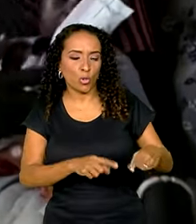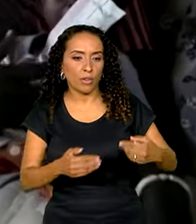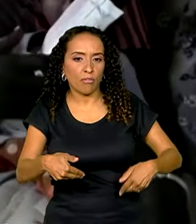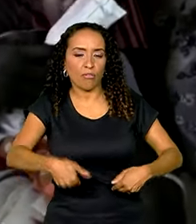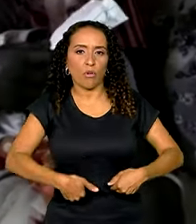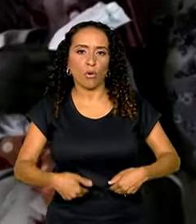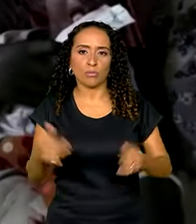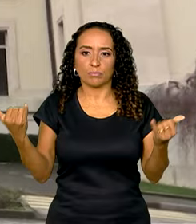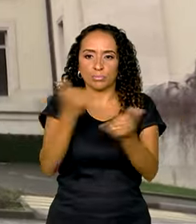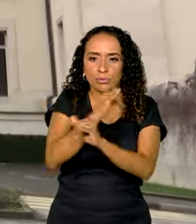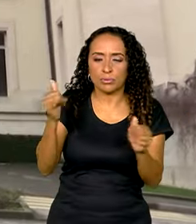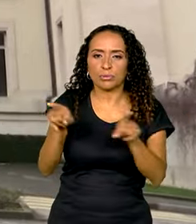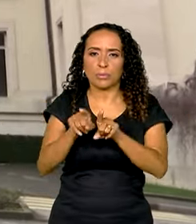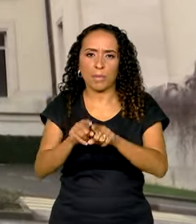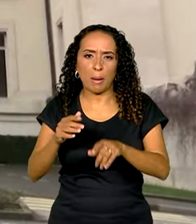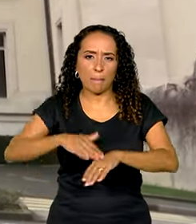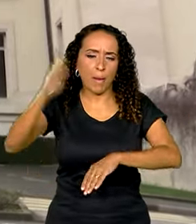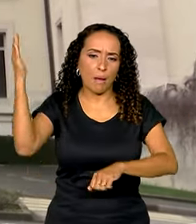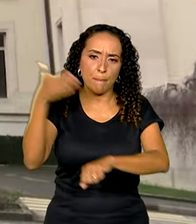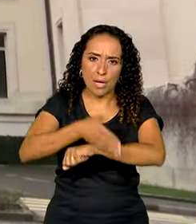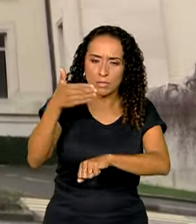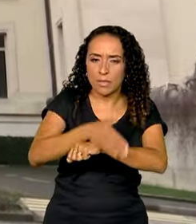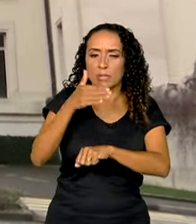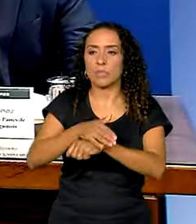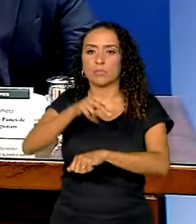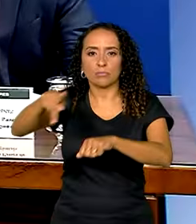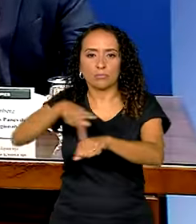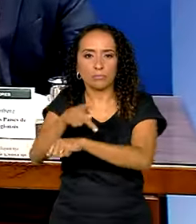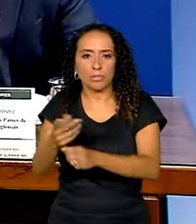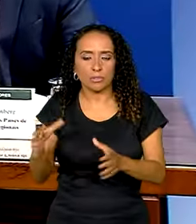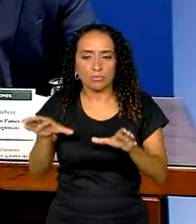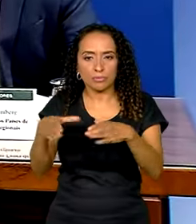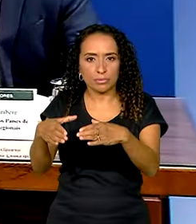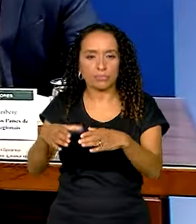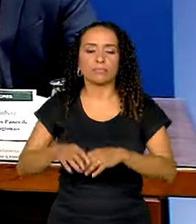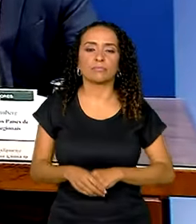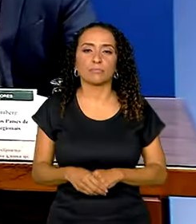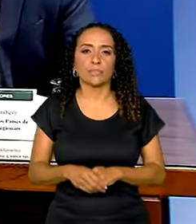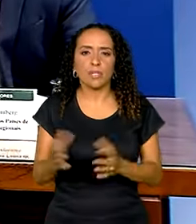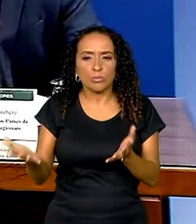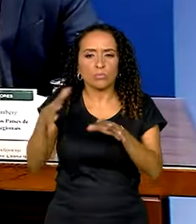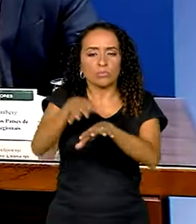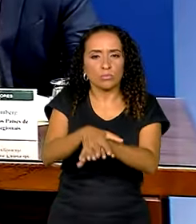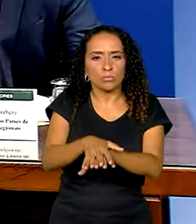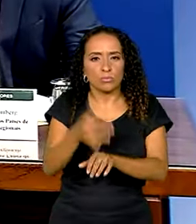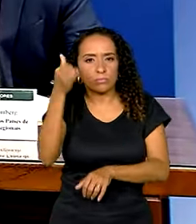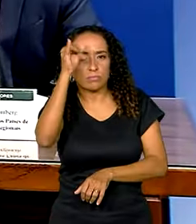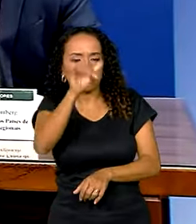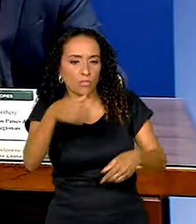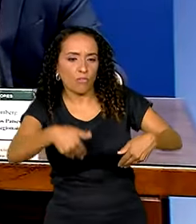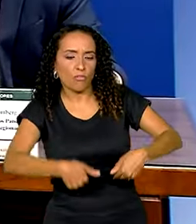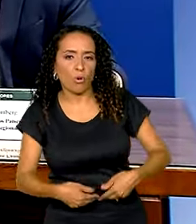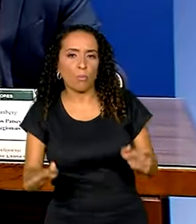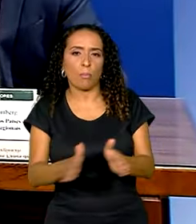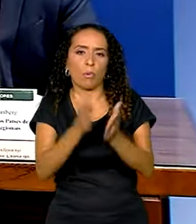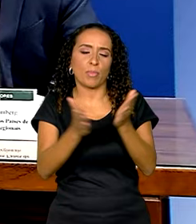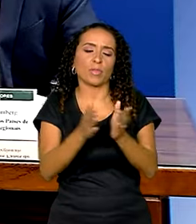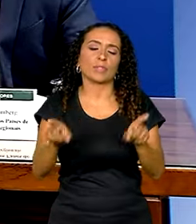maior participação dos países nos organismos internacionais. Inclusão social, combate à fome e à pobreza, isso é uma